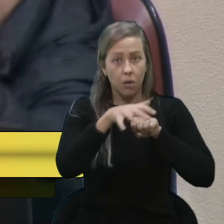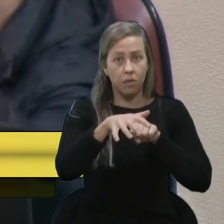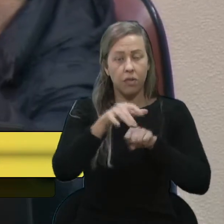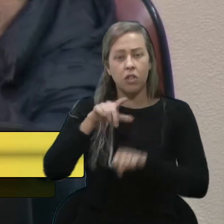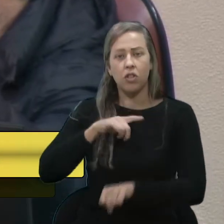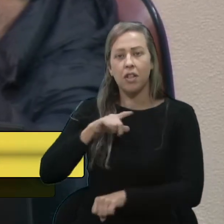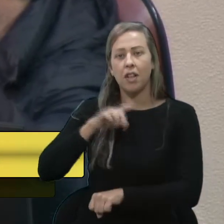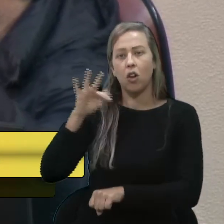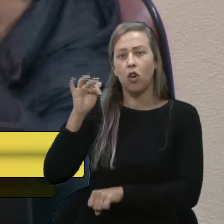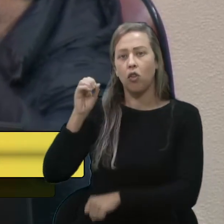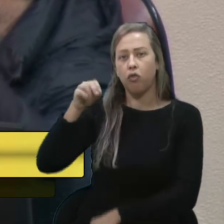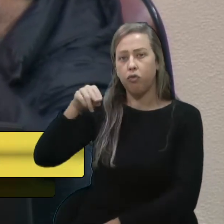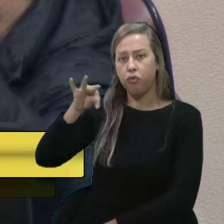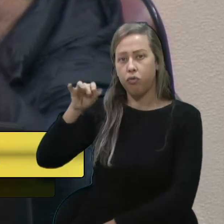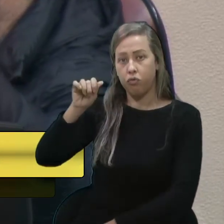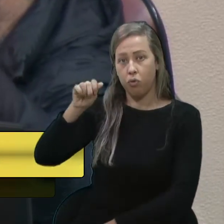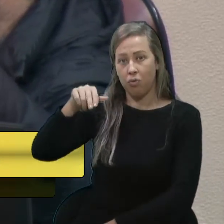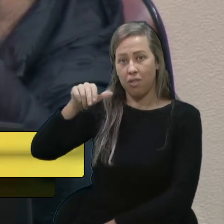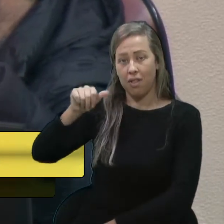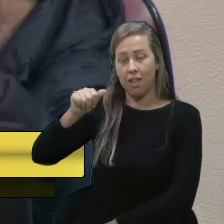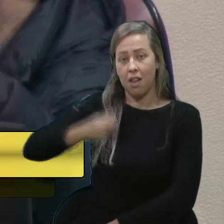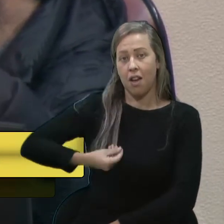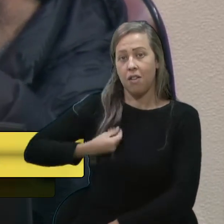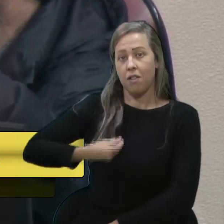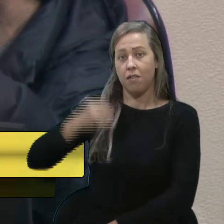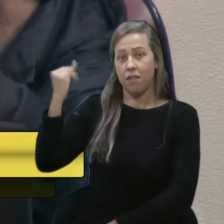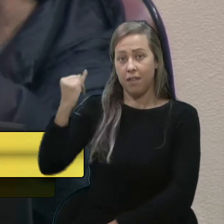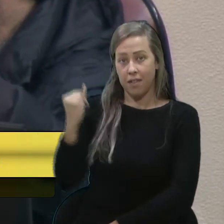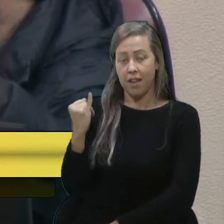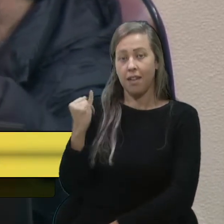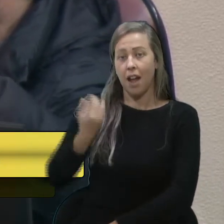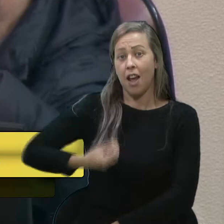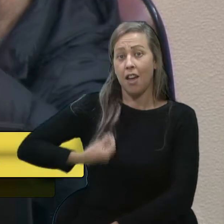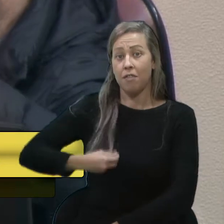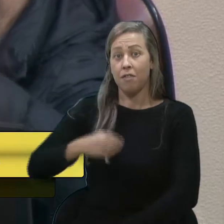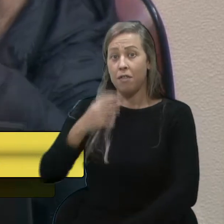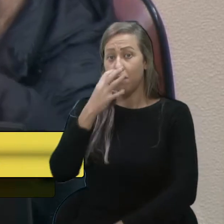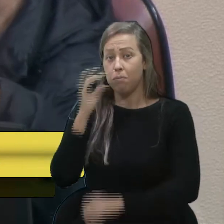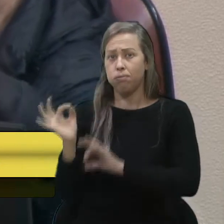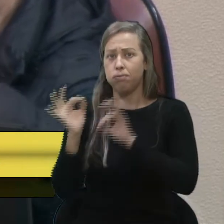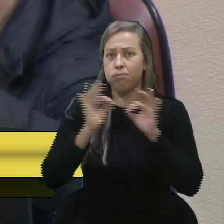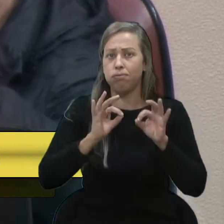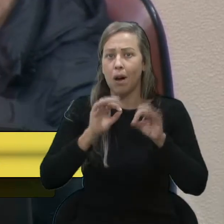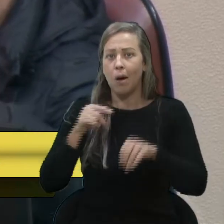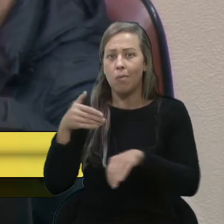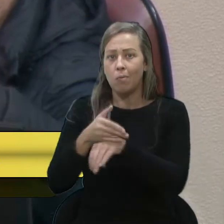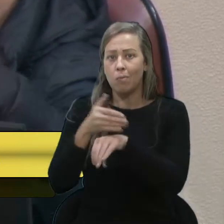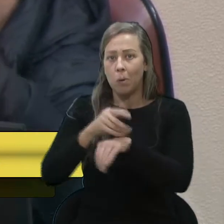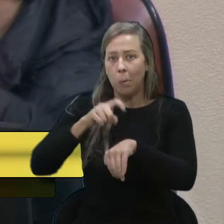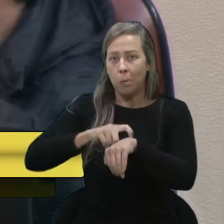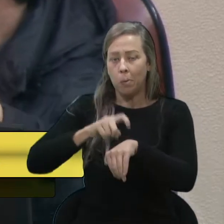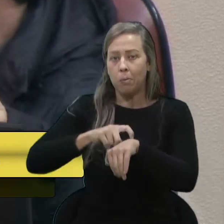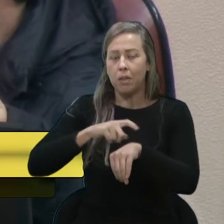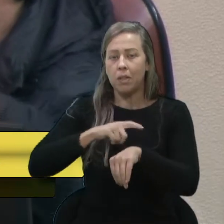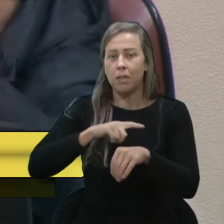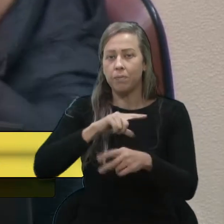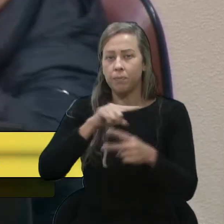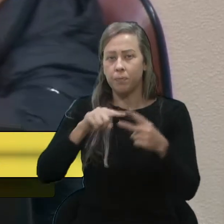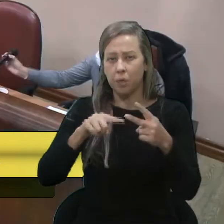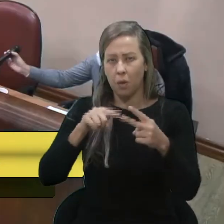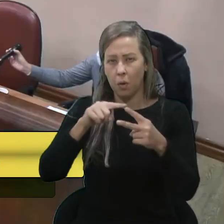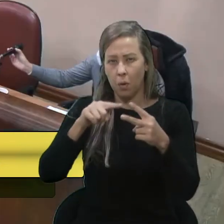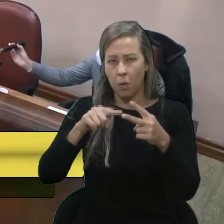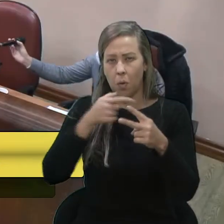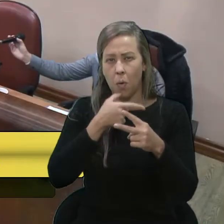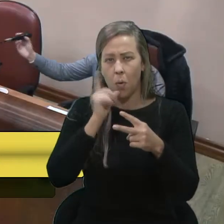lá na Itália, vivendo essa situação desde o início, e temos dois pontos, que foi o Gabeira ontem e o